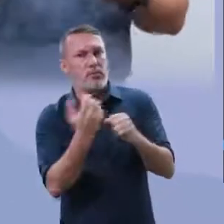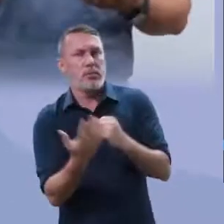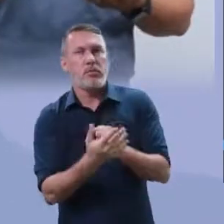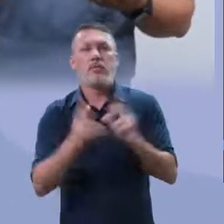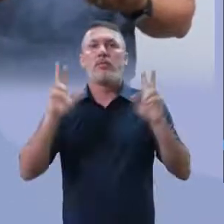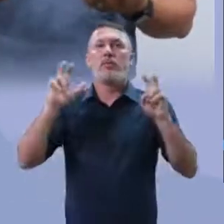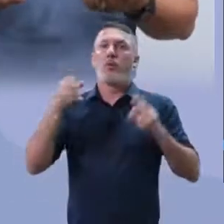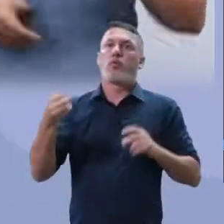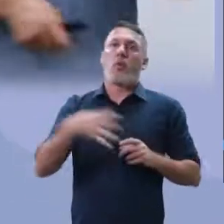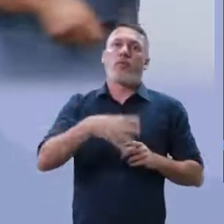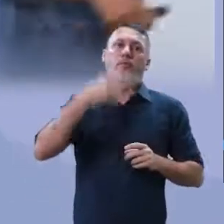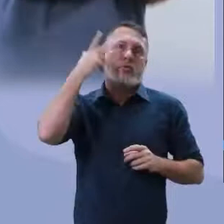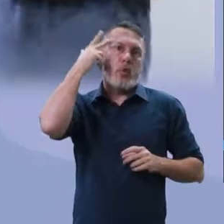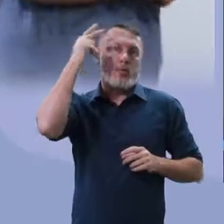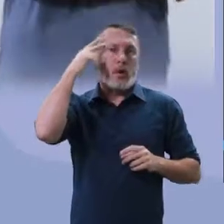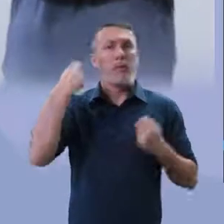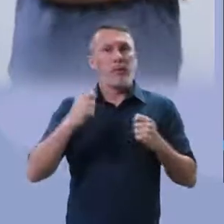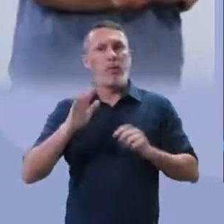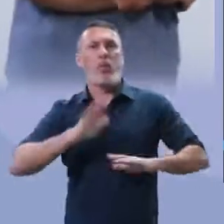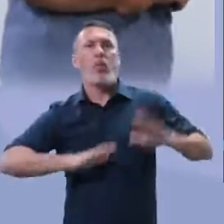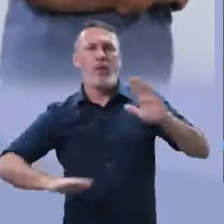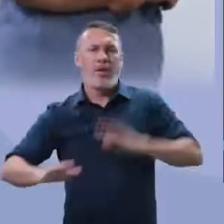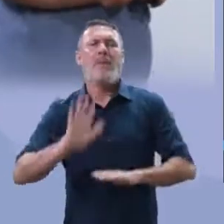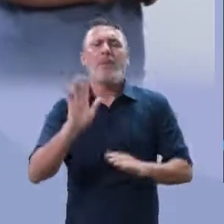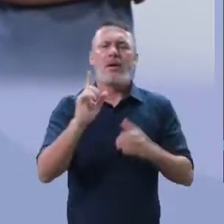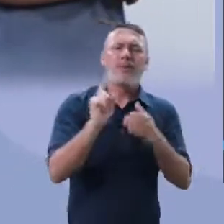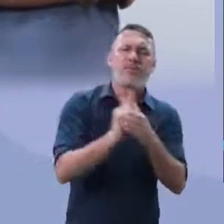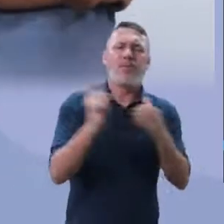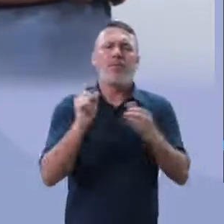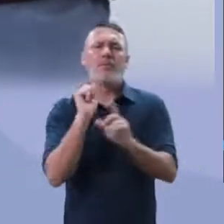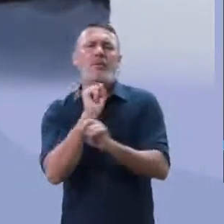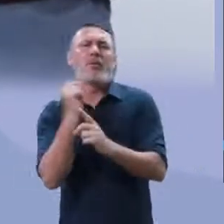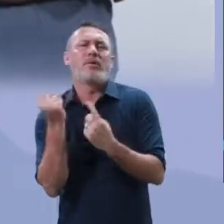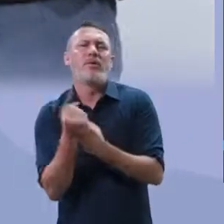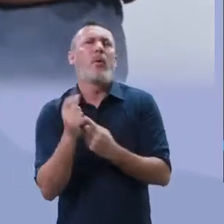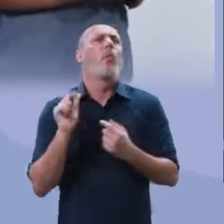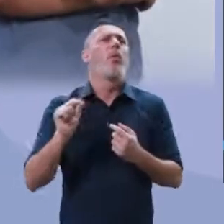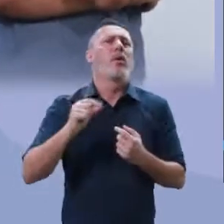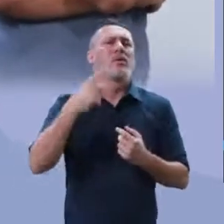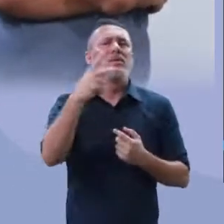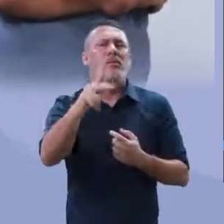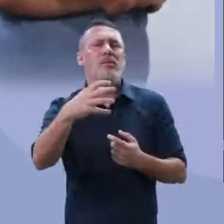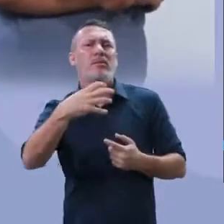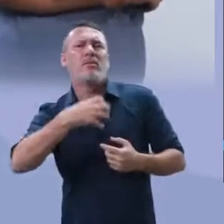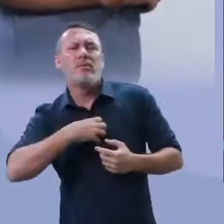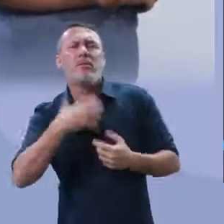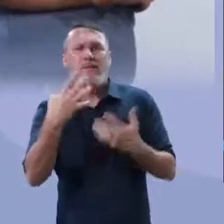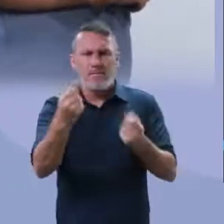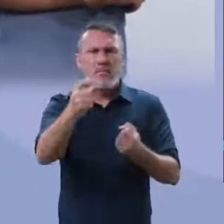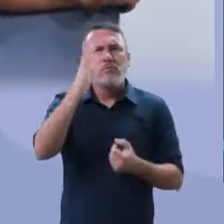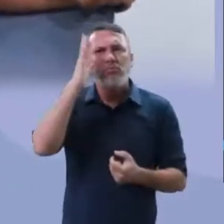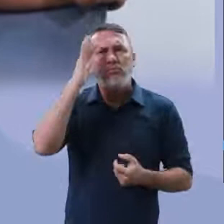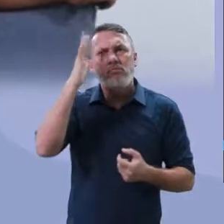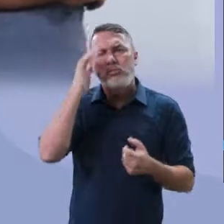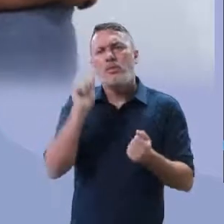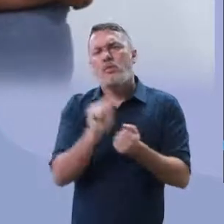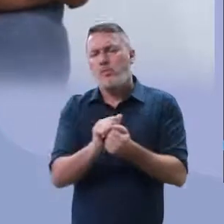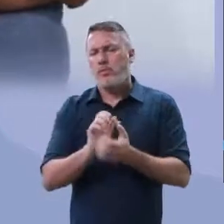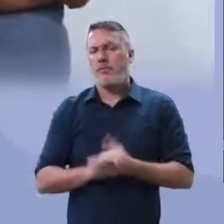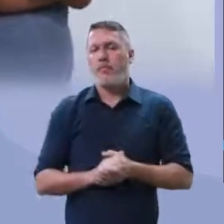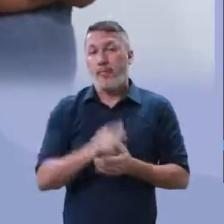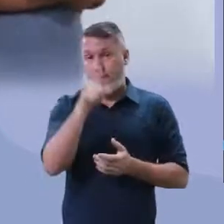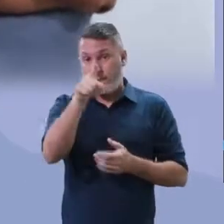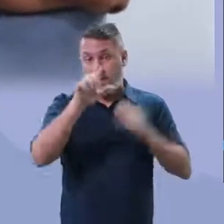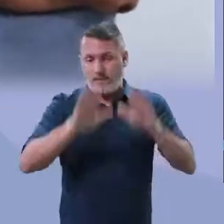novo normal. Mas o que esse isolamento social trouxe para nós? Pensa comigo. Você